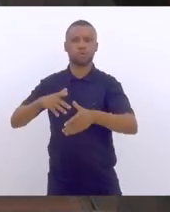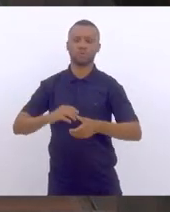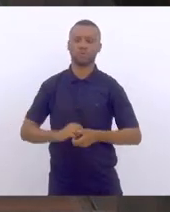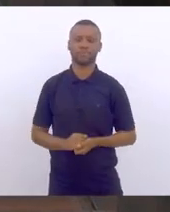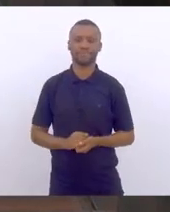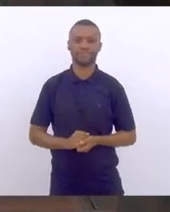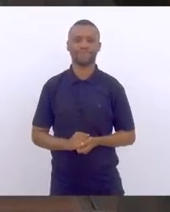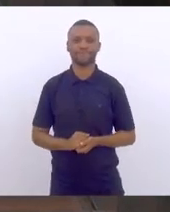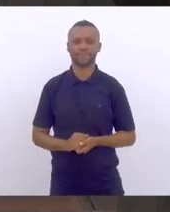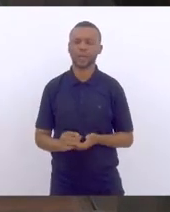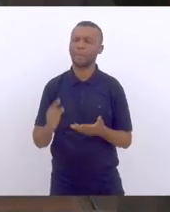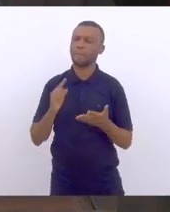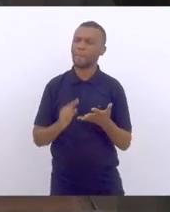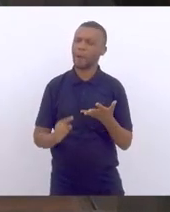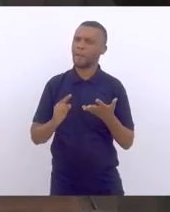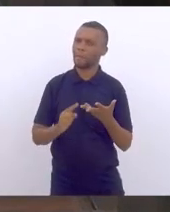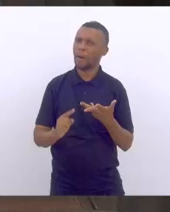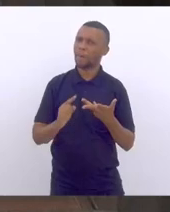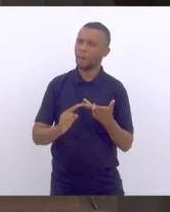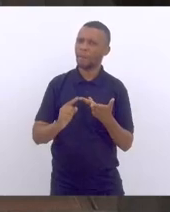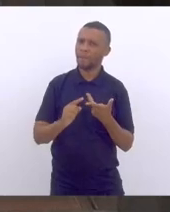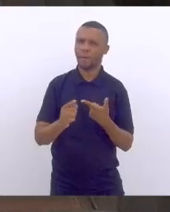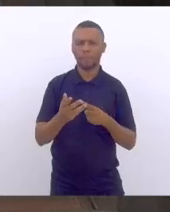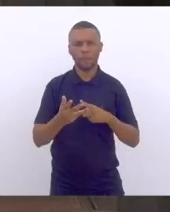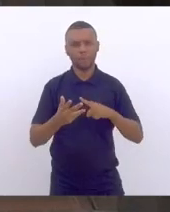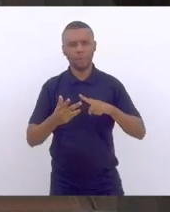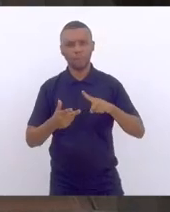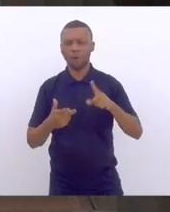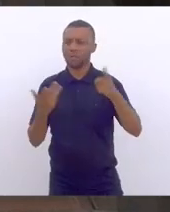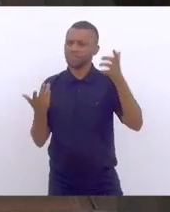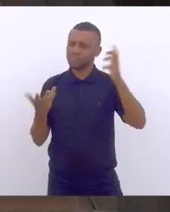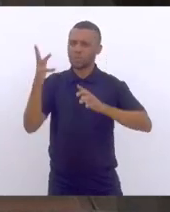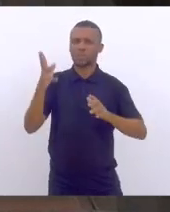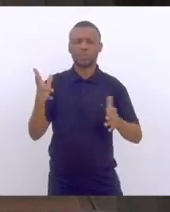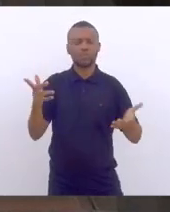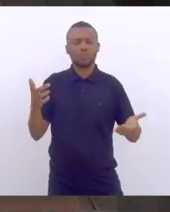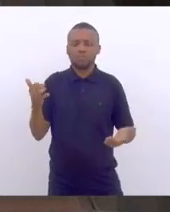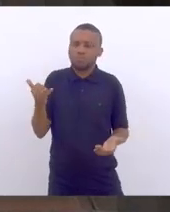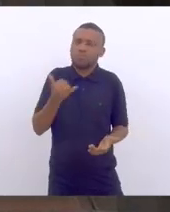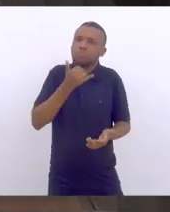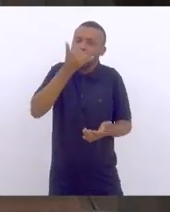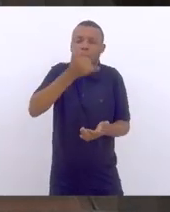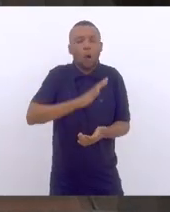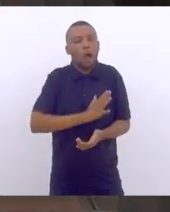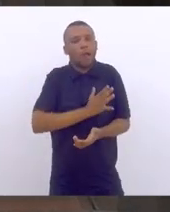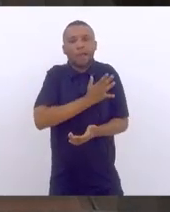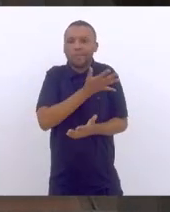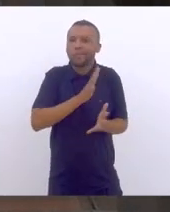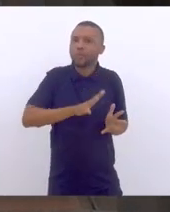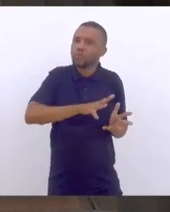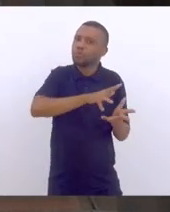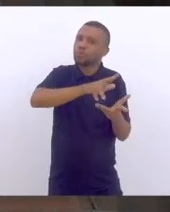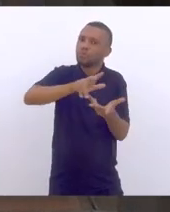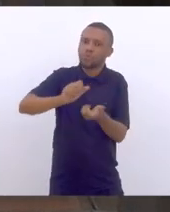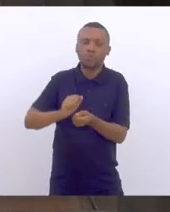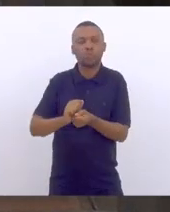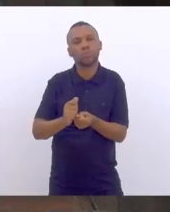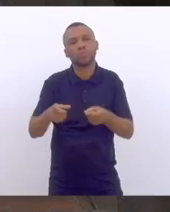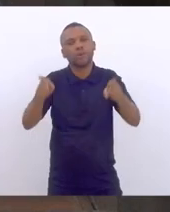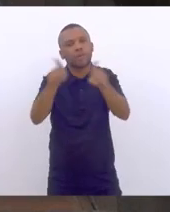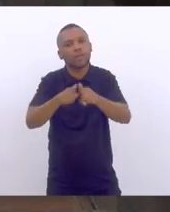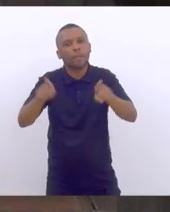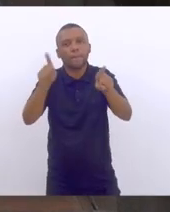tanto descalabro existente no mundo e também no nosso país, e o Putin, agora,